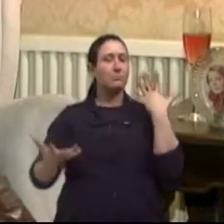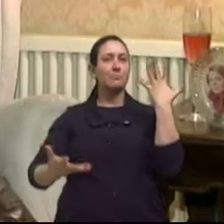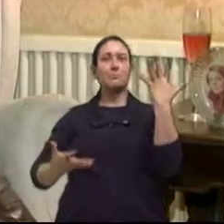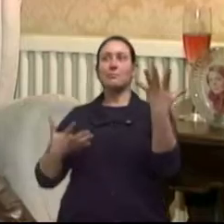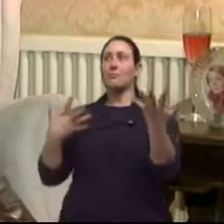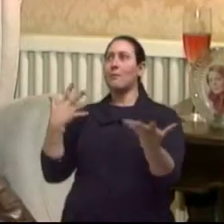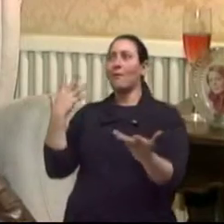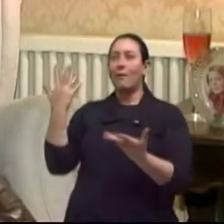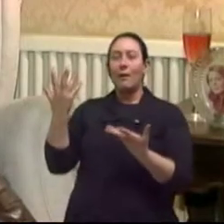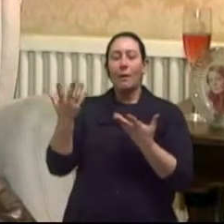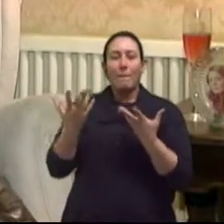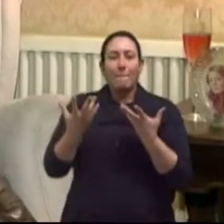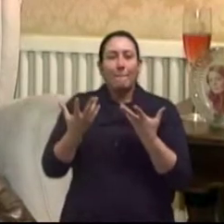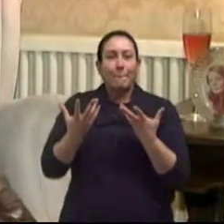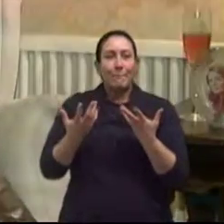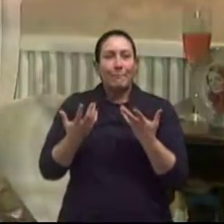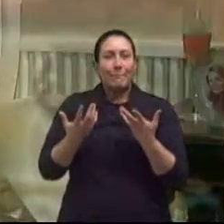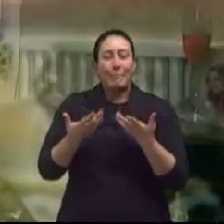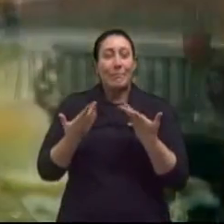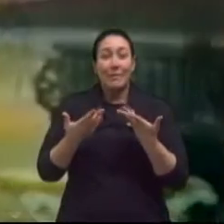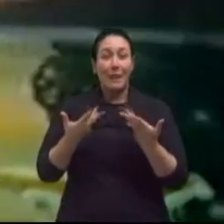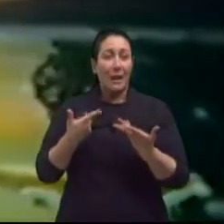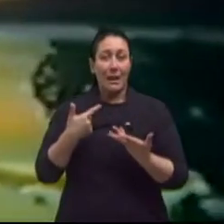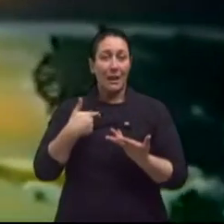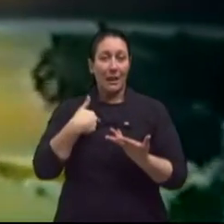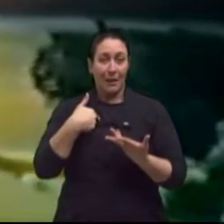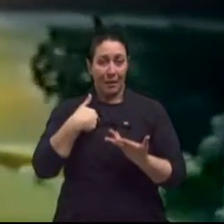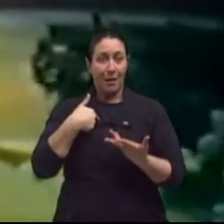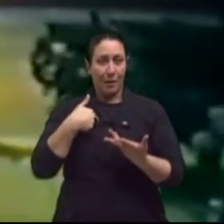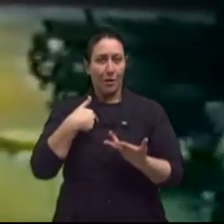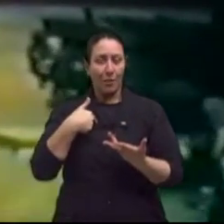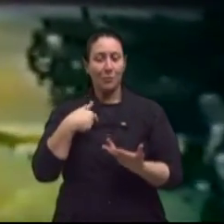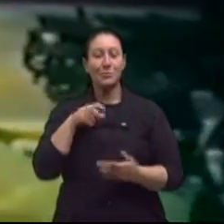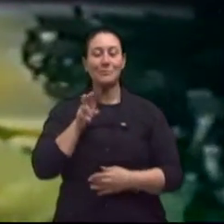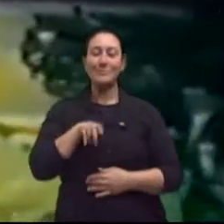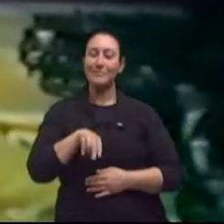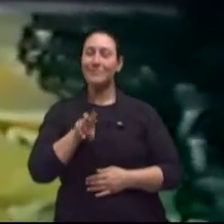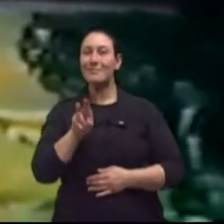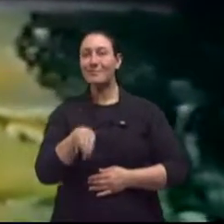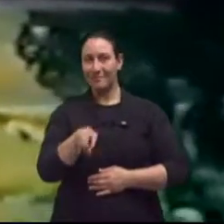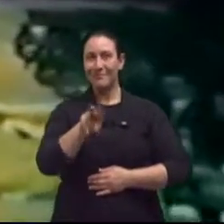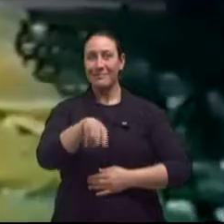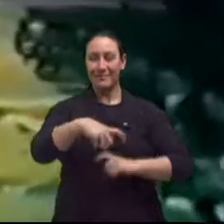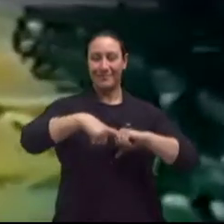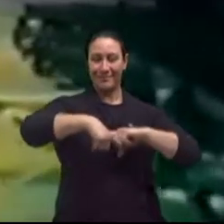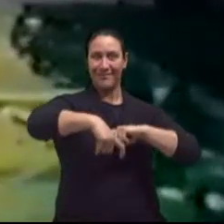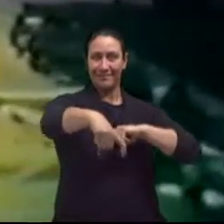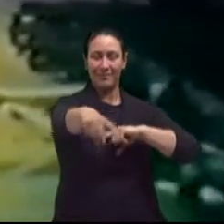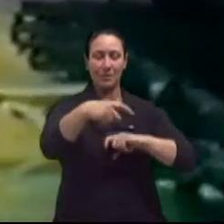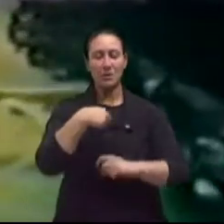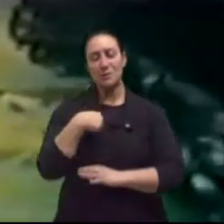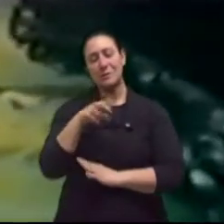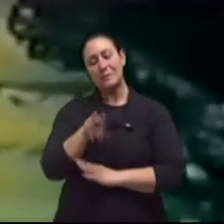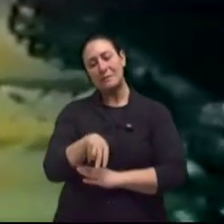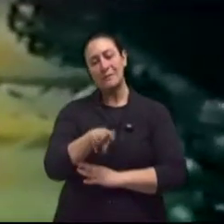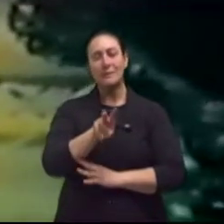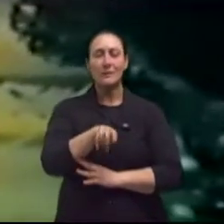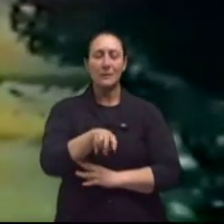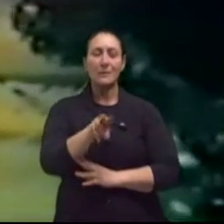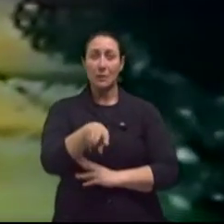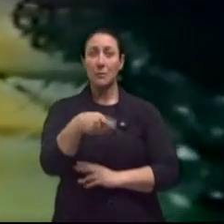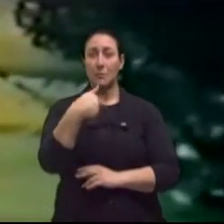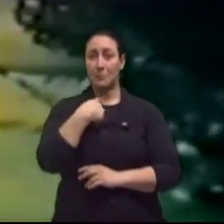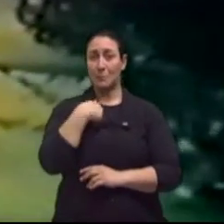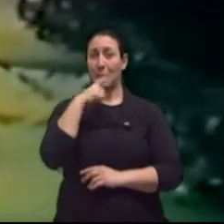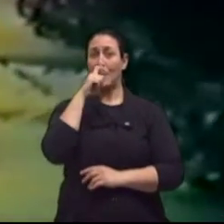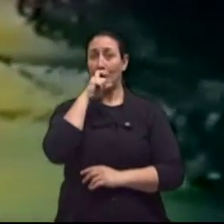E aí, olha aqui, ó. E eu fui andando na passarela e na passarela o meu pai e a minha